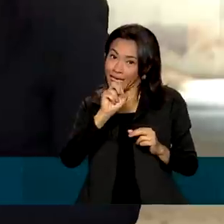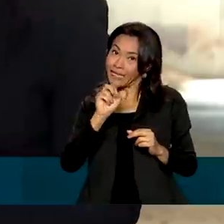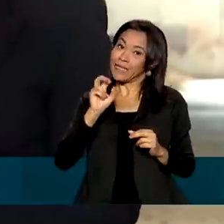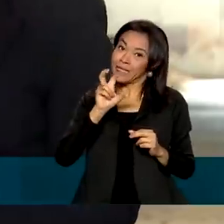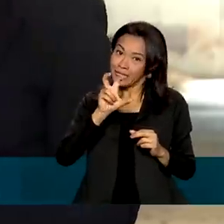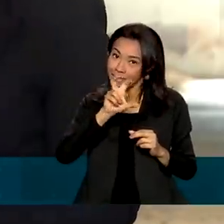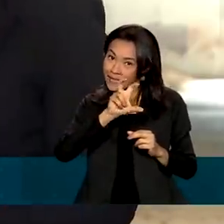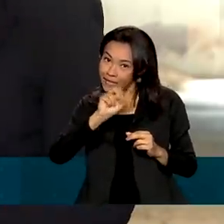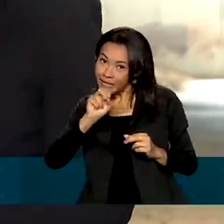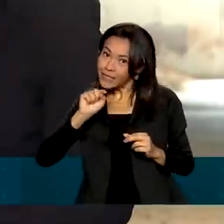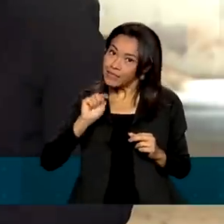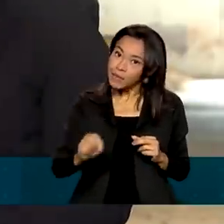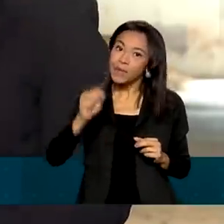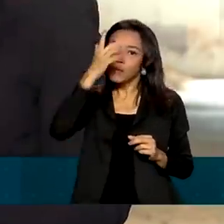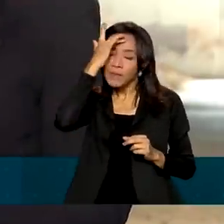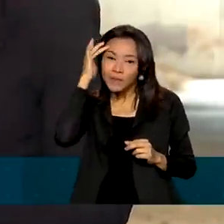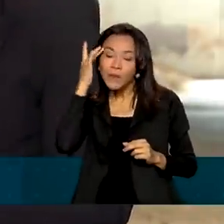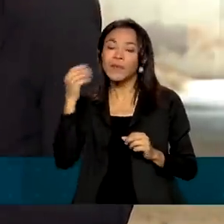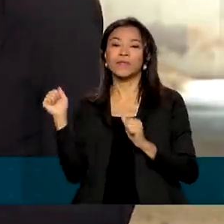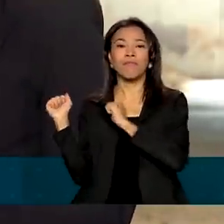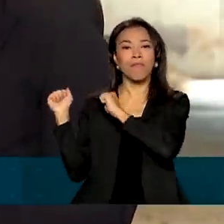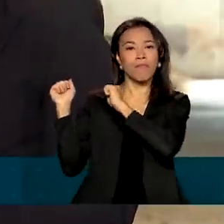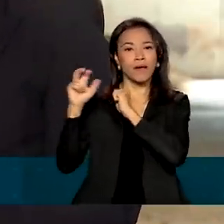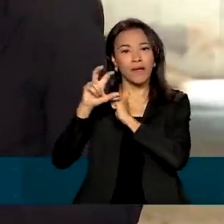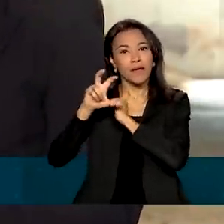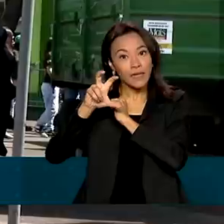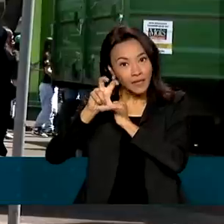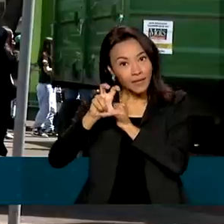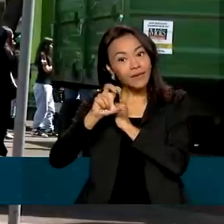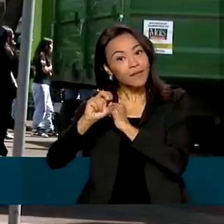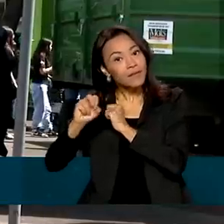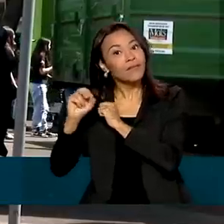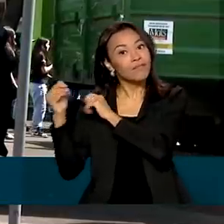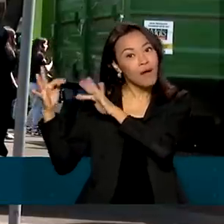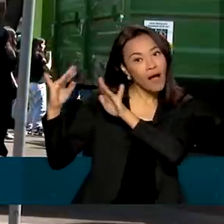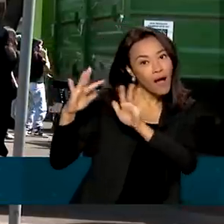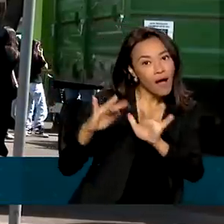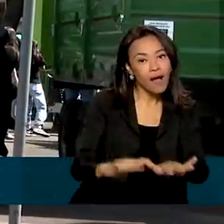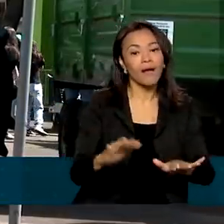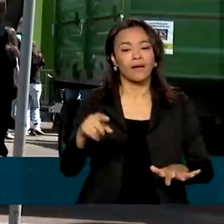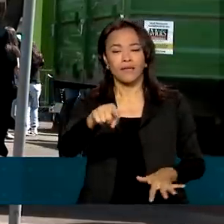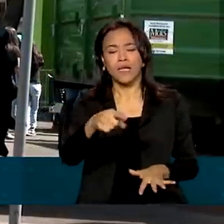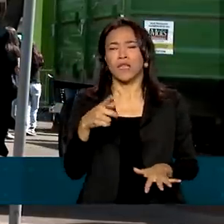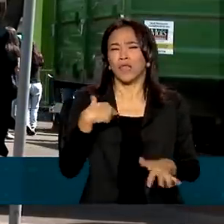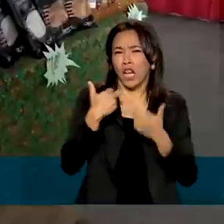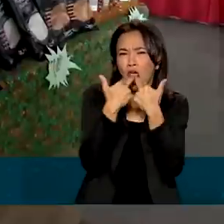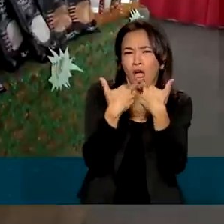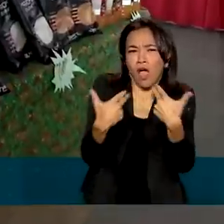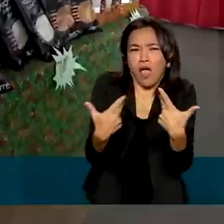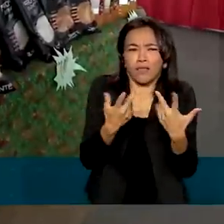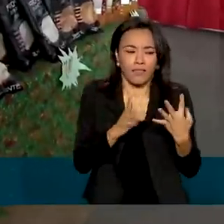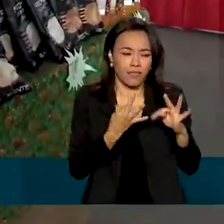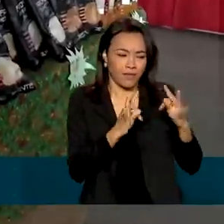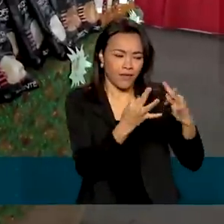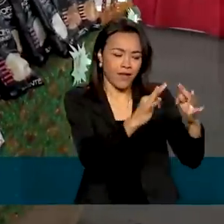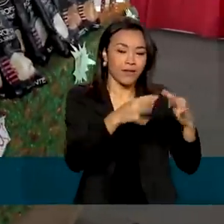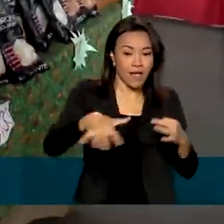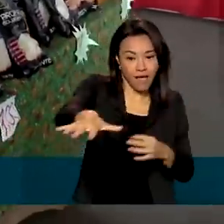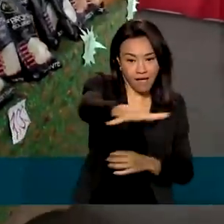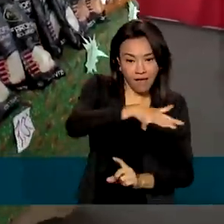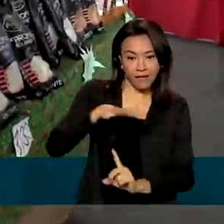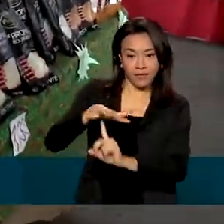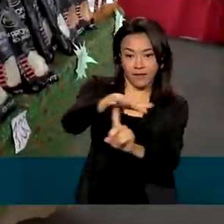passem por aqui ao longo dos 11 dias de evento. Entre tantas inovações tecnológicas, a feira também tem